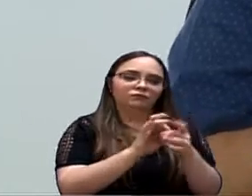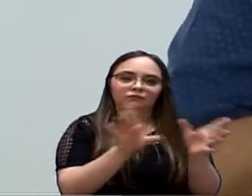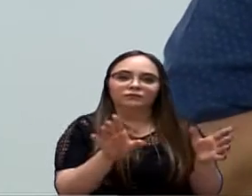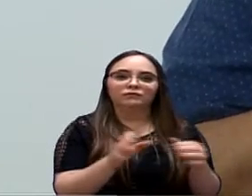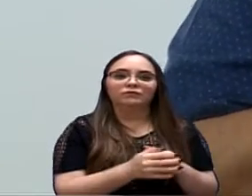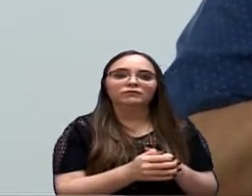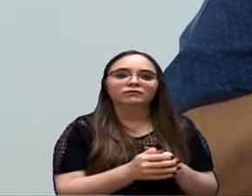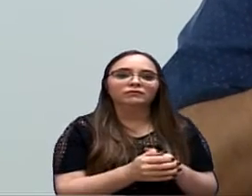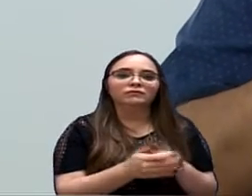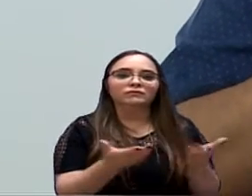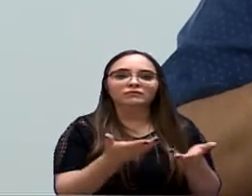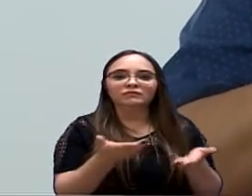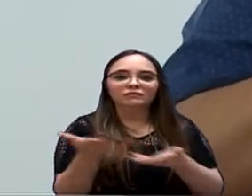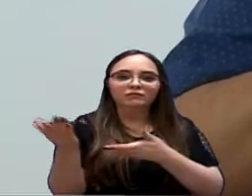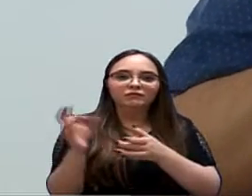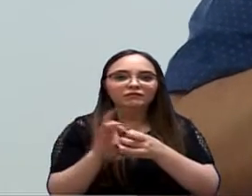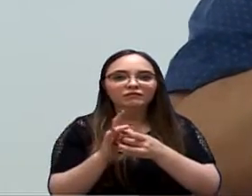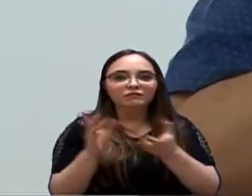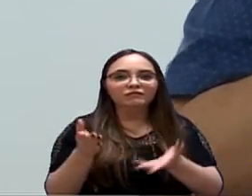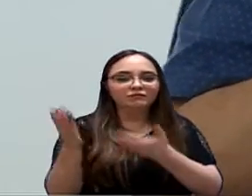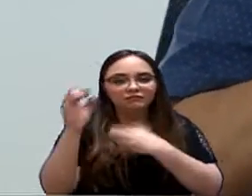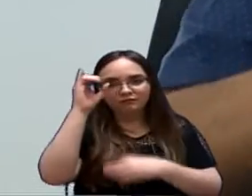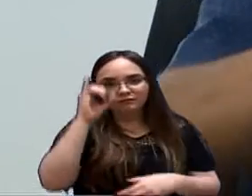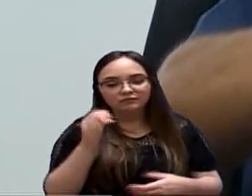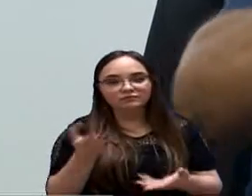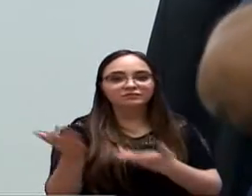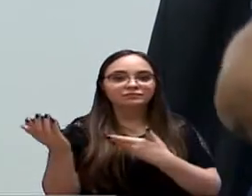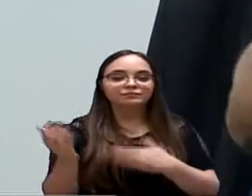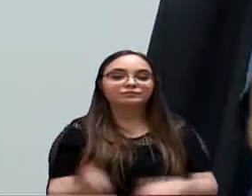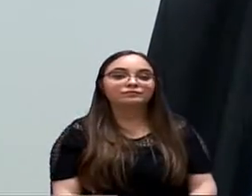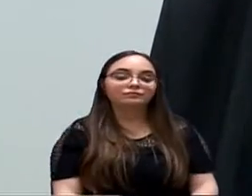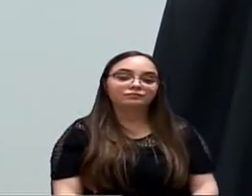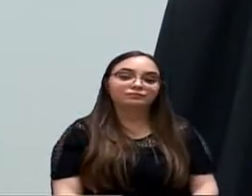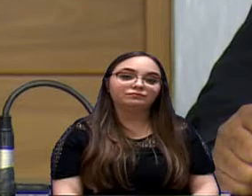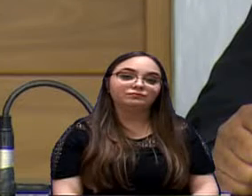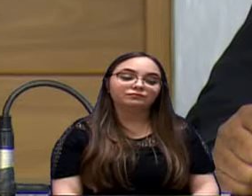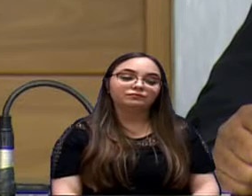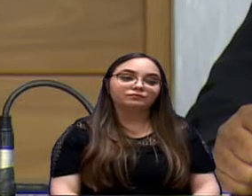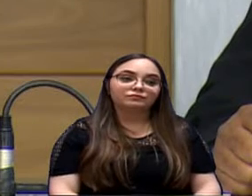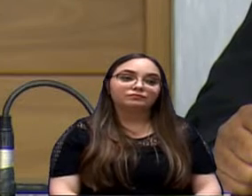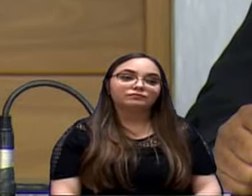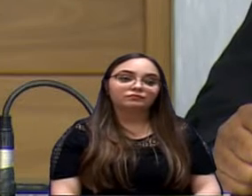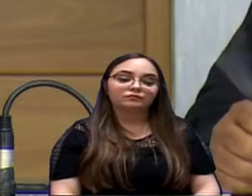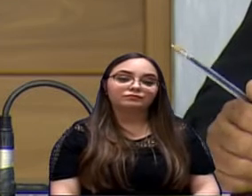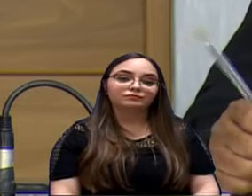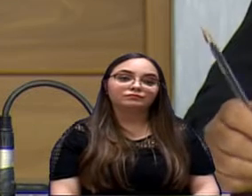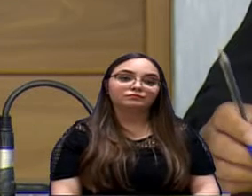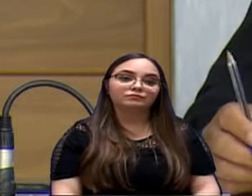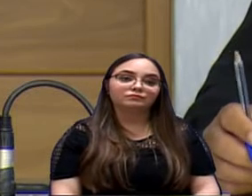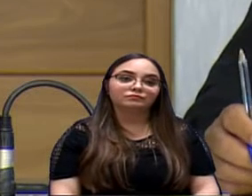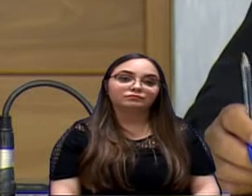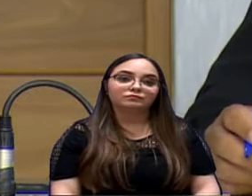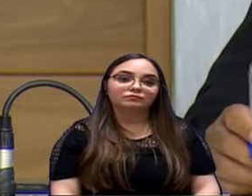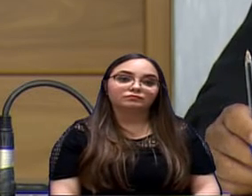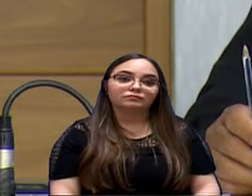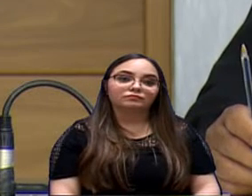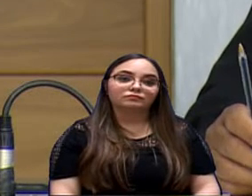Tenho dito e vou passar a palavra para a vereadora Yara. A vereadora Yara pediu a palavra, até para ela poder fazer